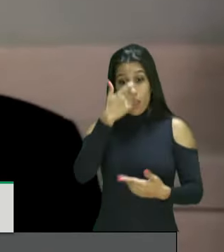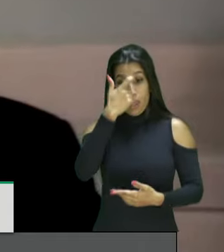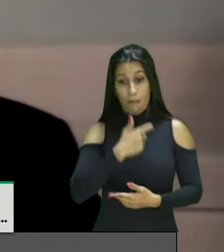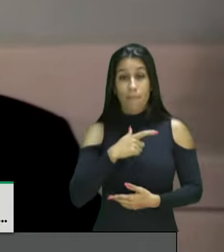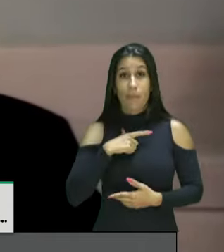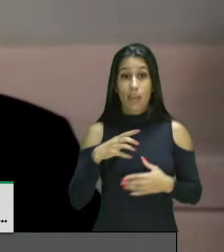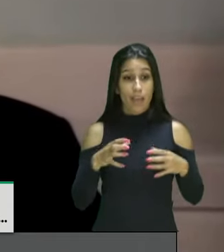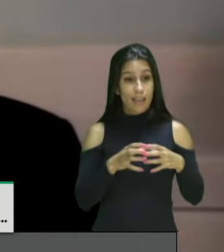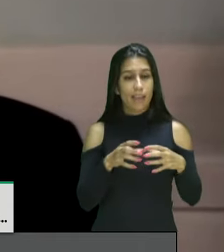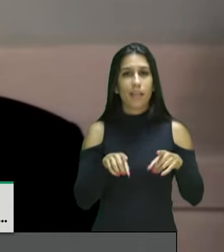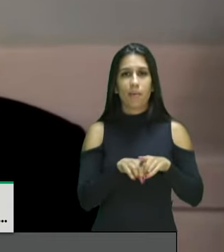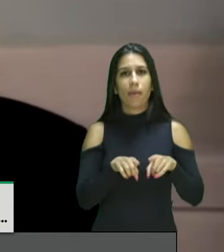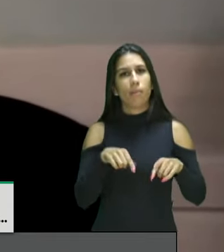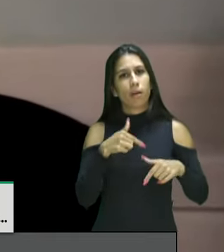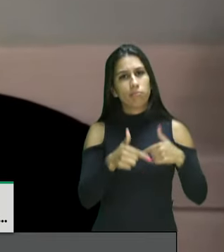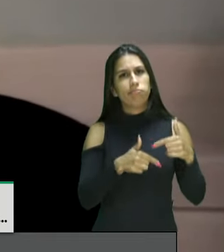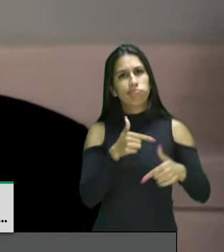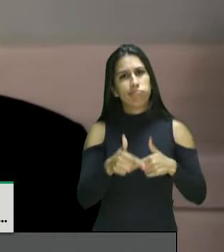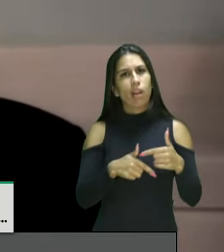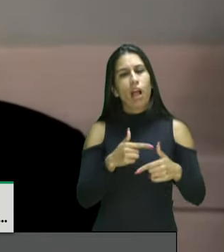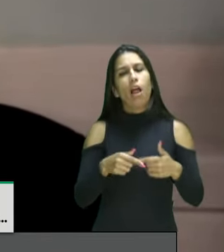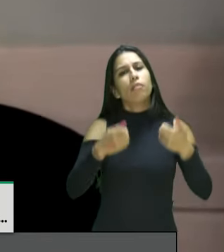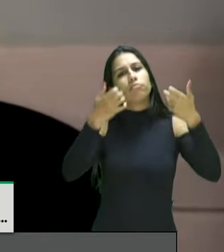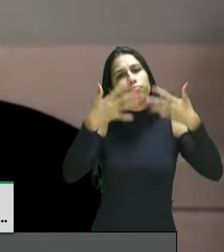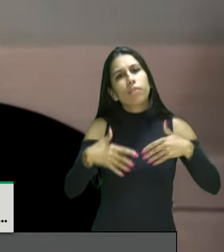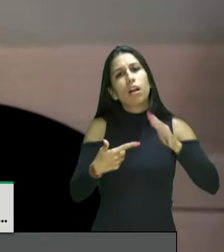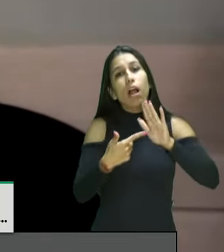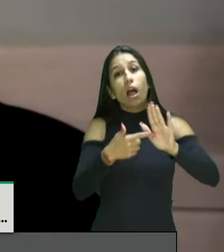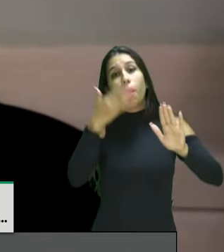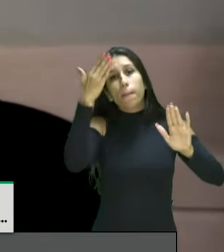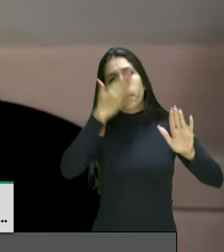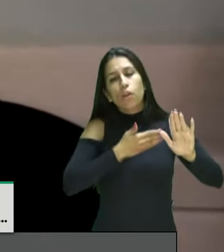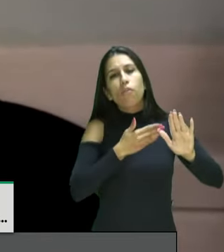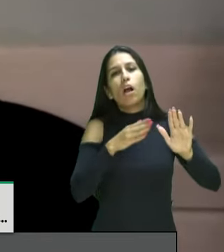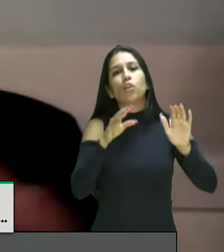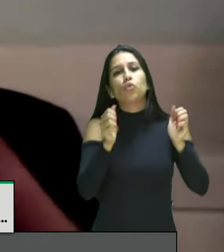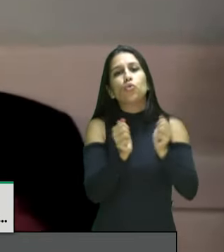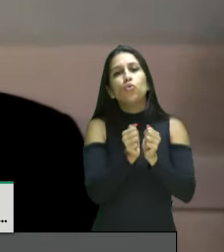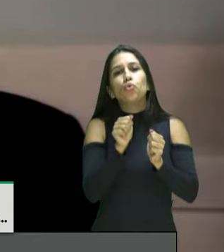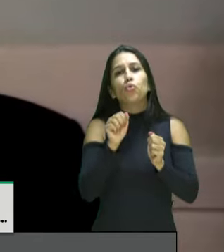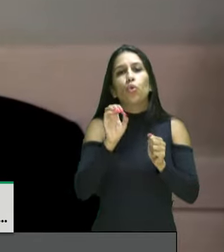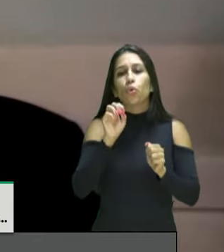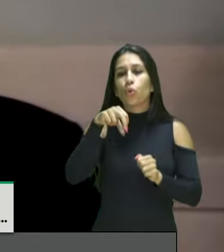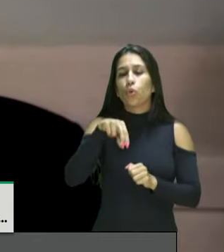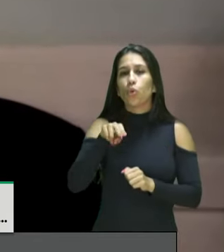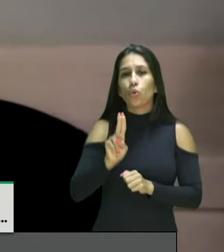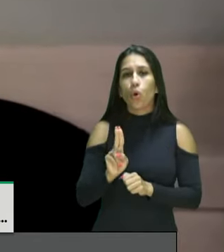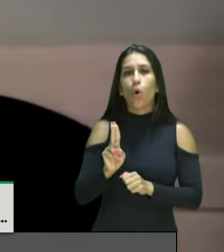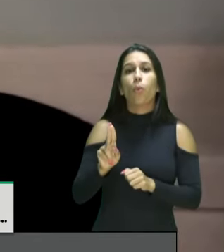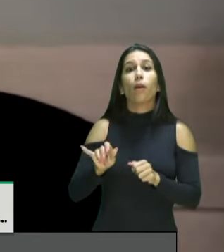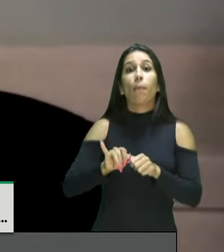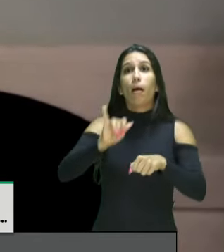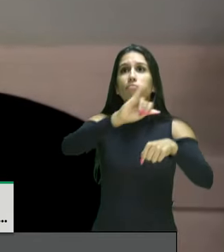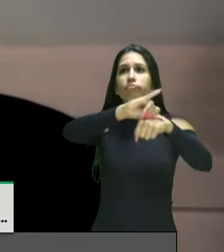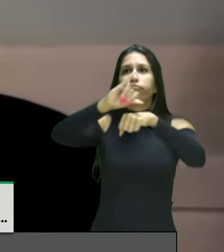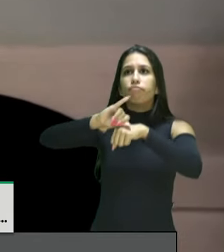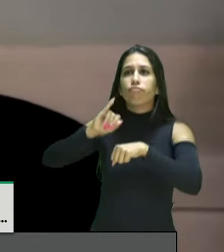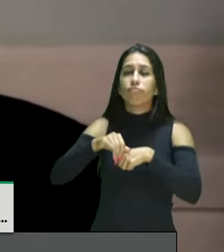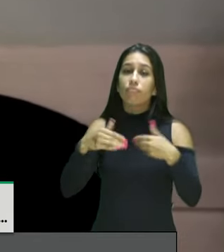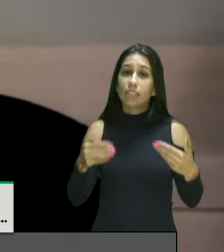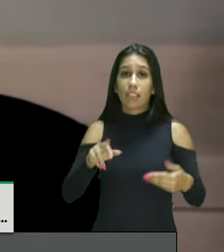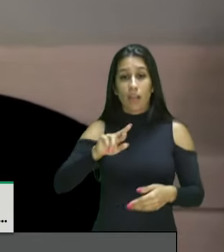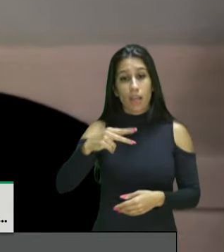equipe esse exercício de prestação de contas de interlocução com a ONU e seus órgãos e no caso da IRPU esse